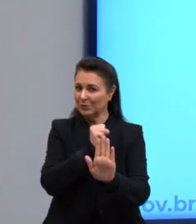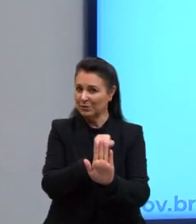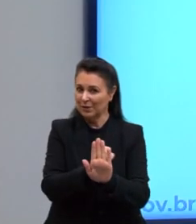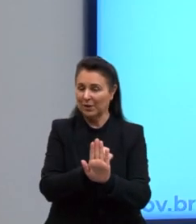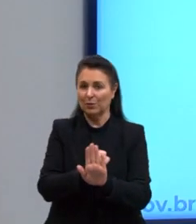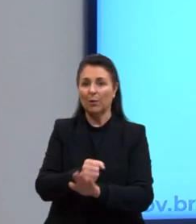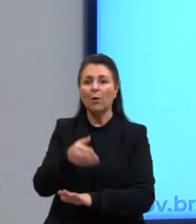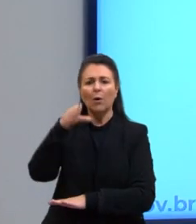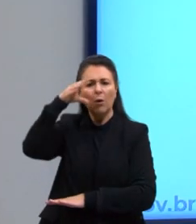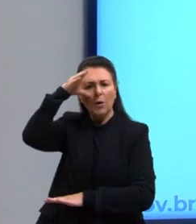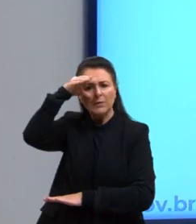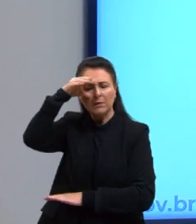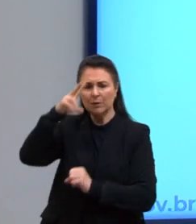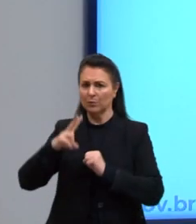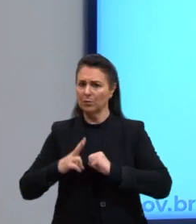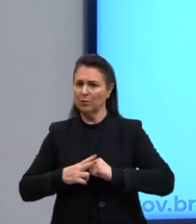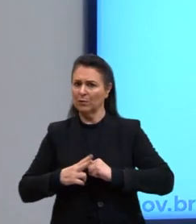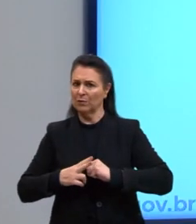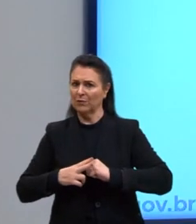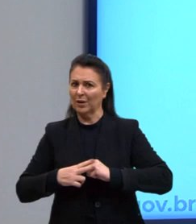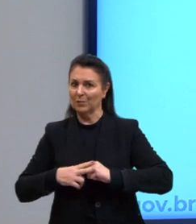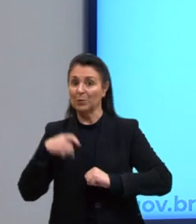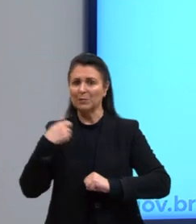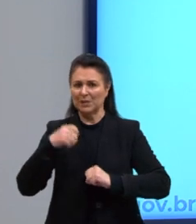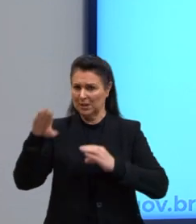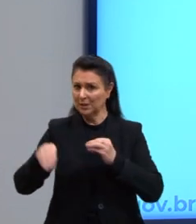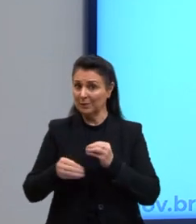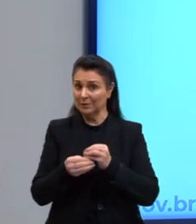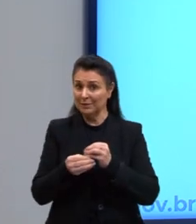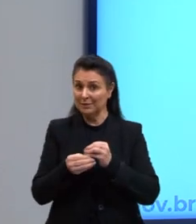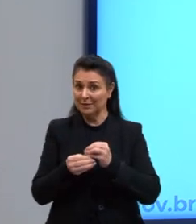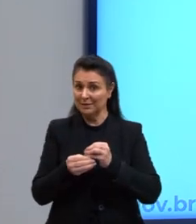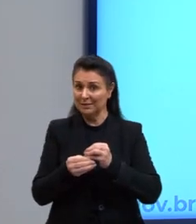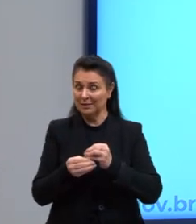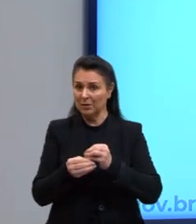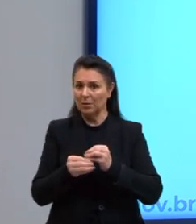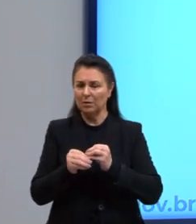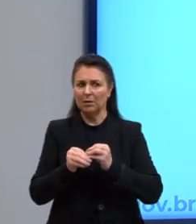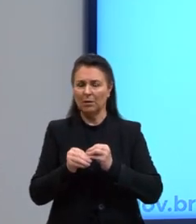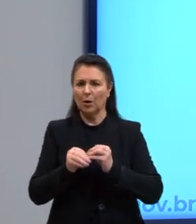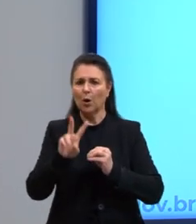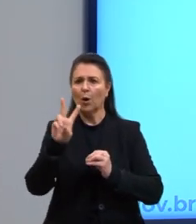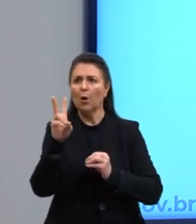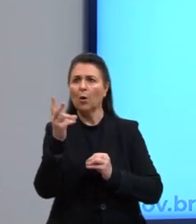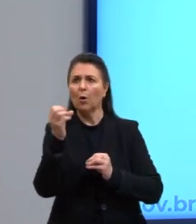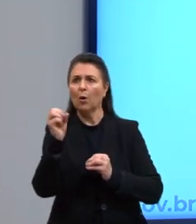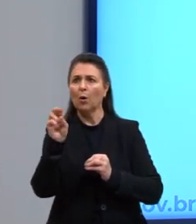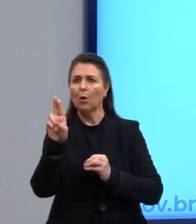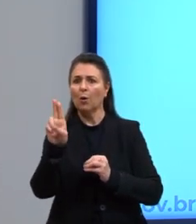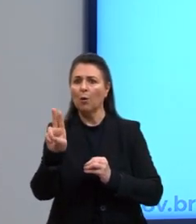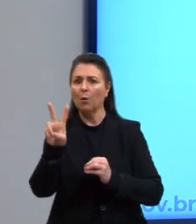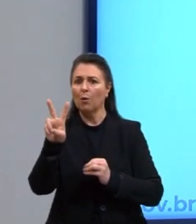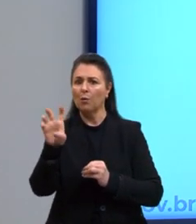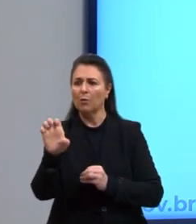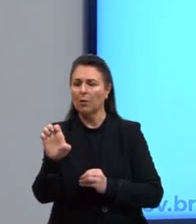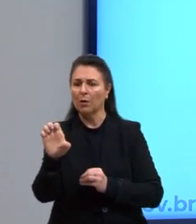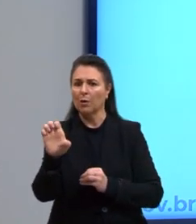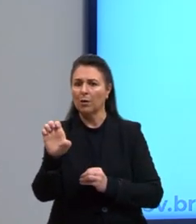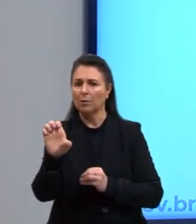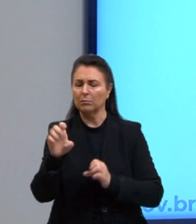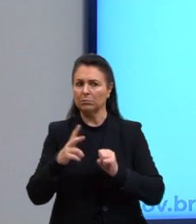Observando o nosso verbo. Ele precisa de complementos? Ouve. Ouve é o nosso verbo.